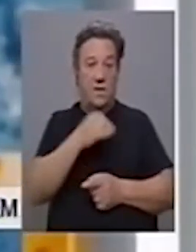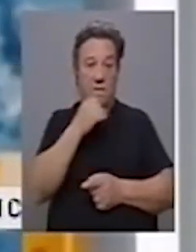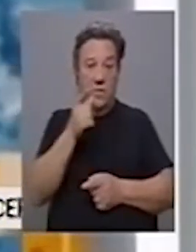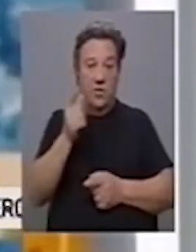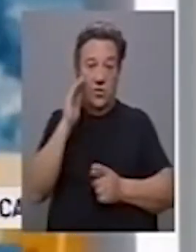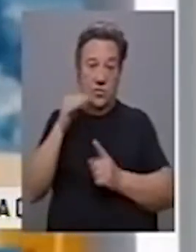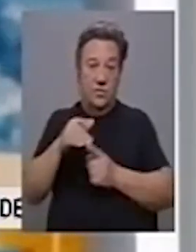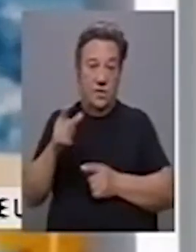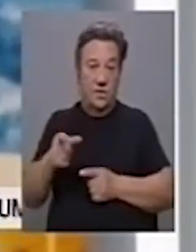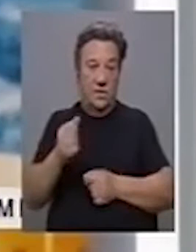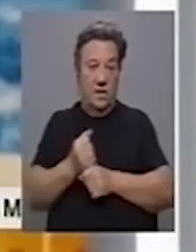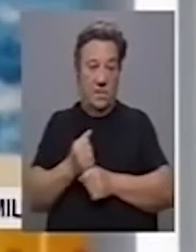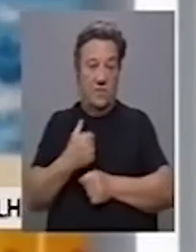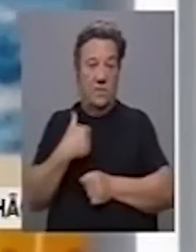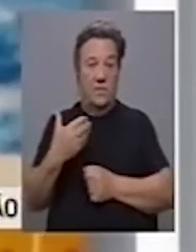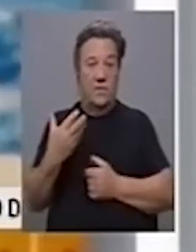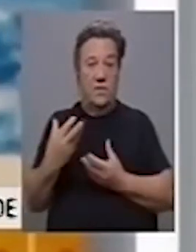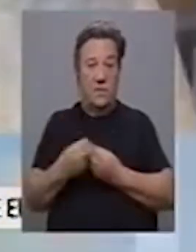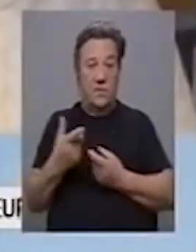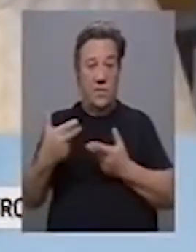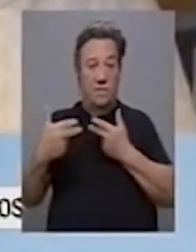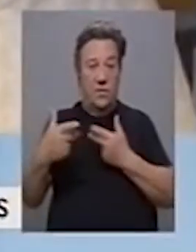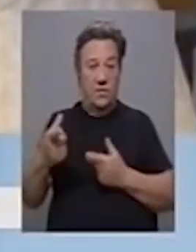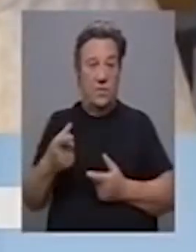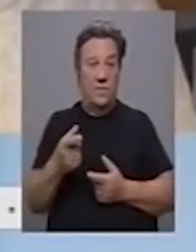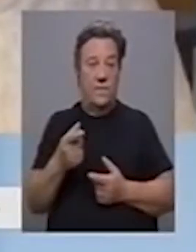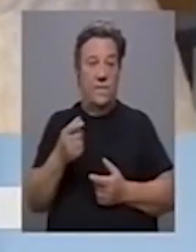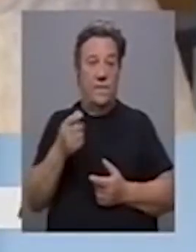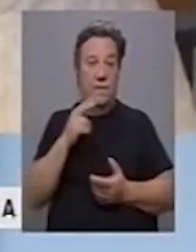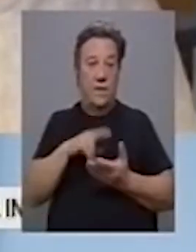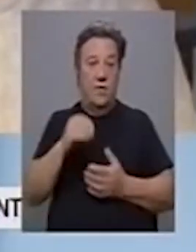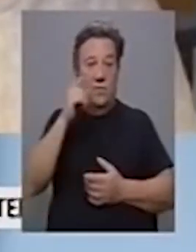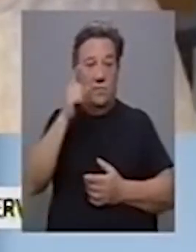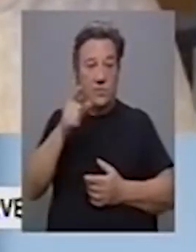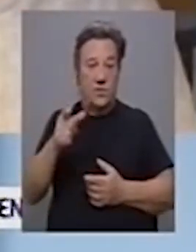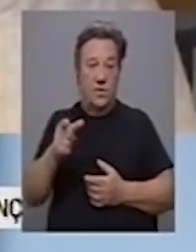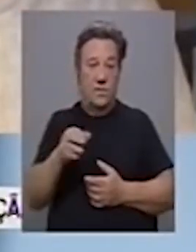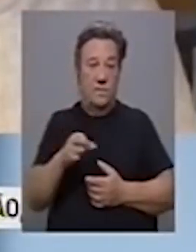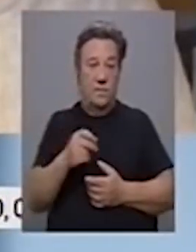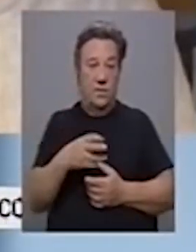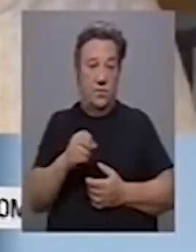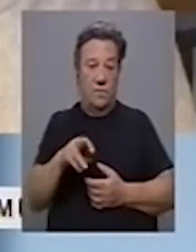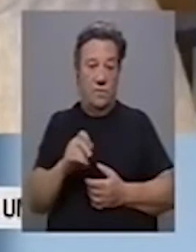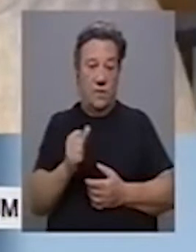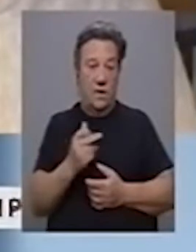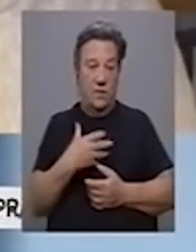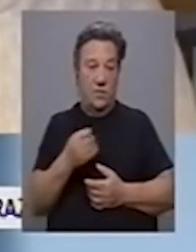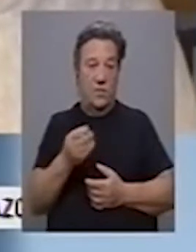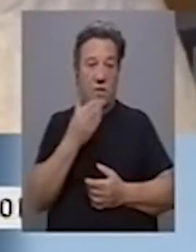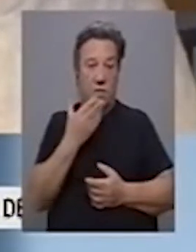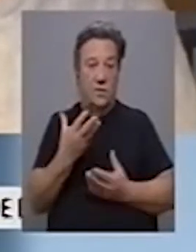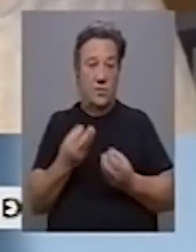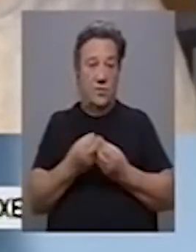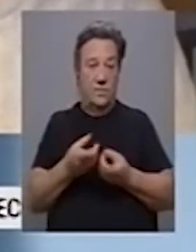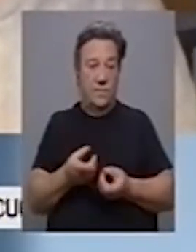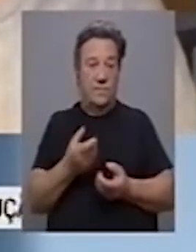dos resultados deste trabalho, temos connosco a videochamada exatamente do professor Pedro Morgado. Muito obrigada por estar